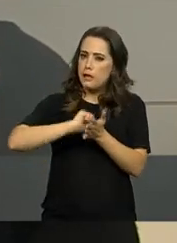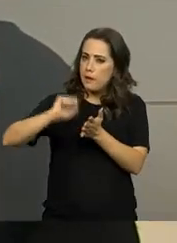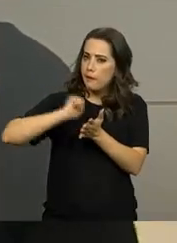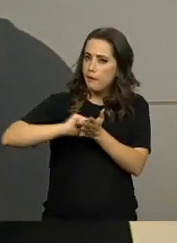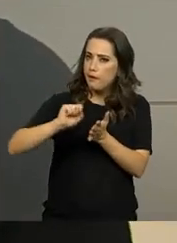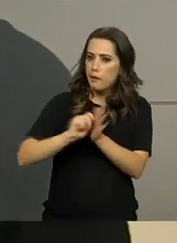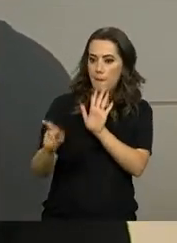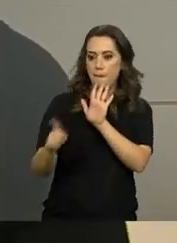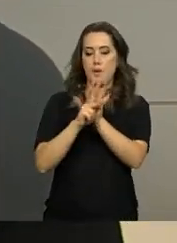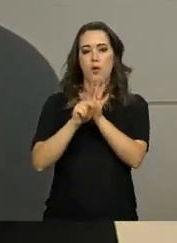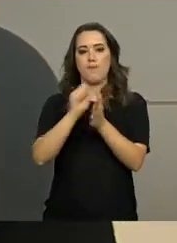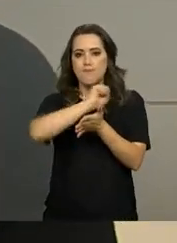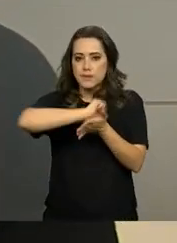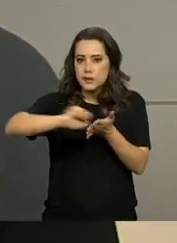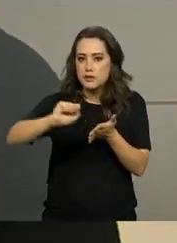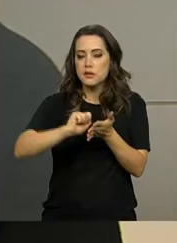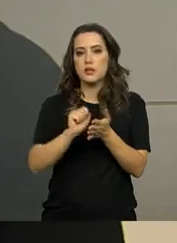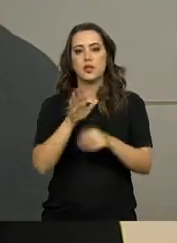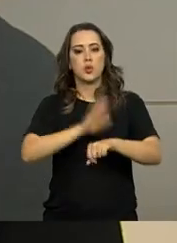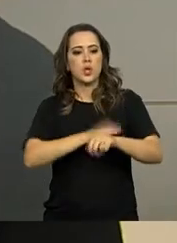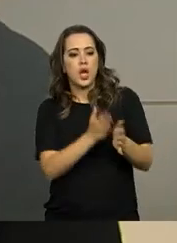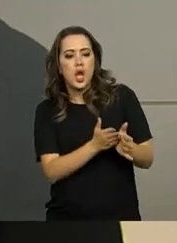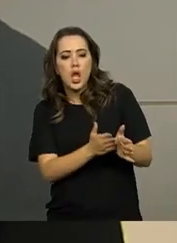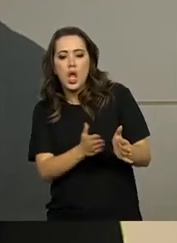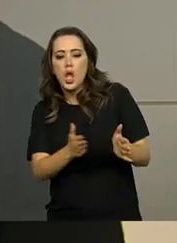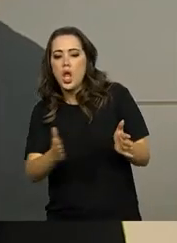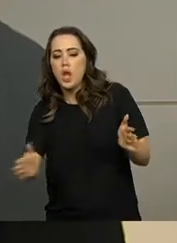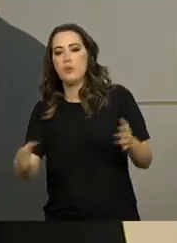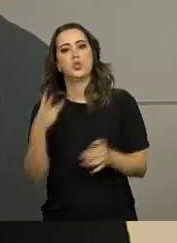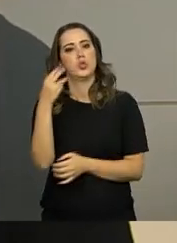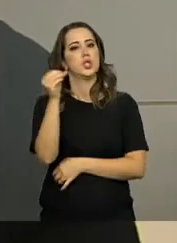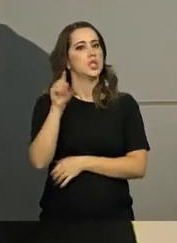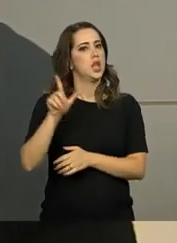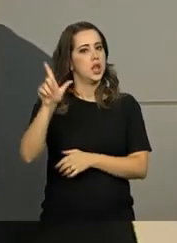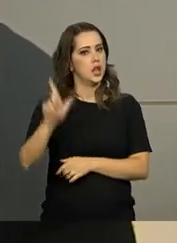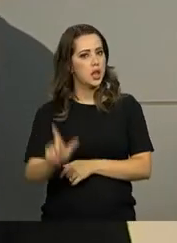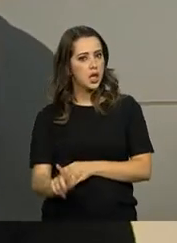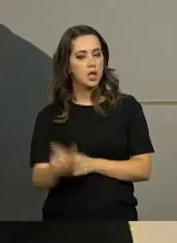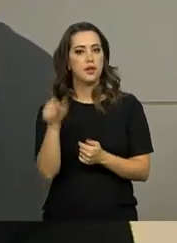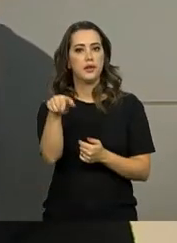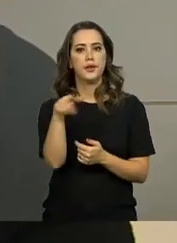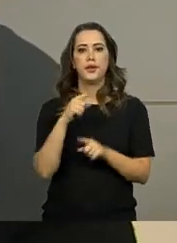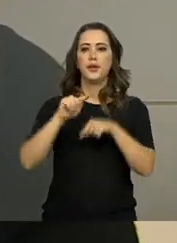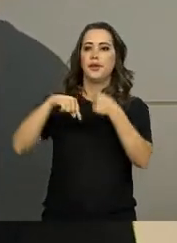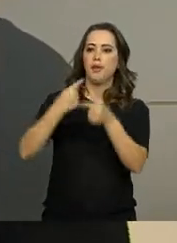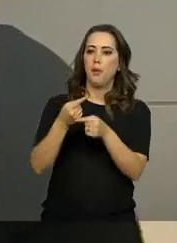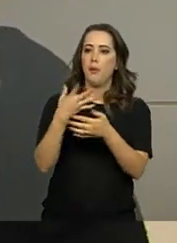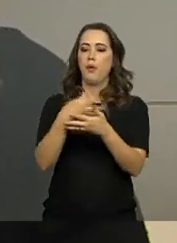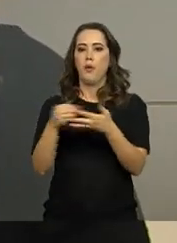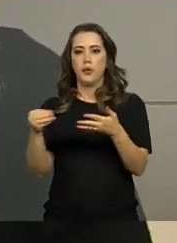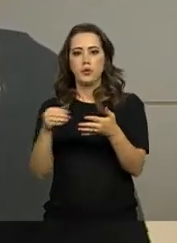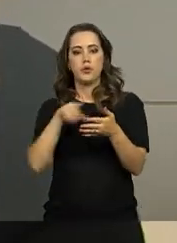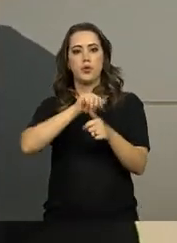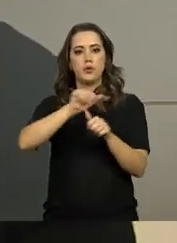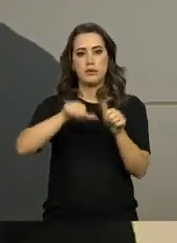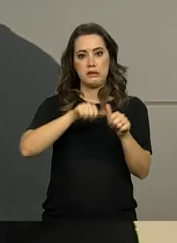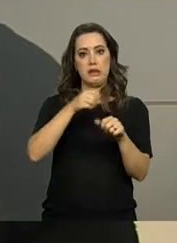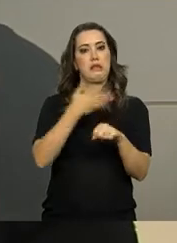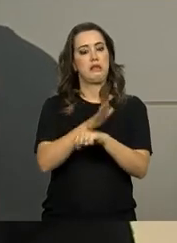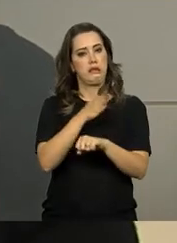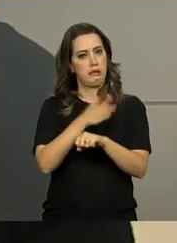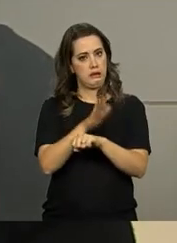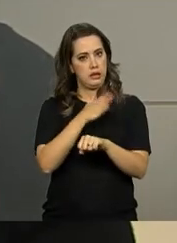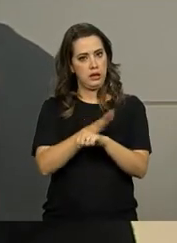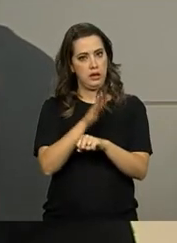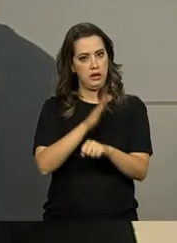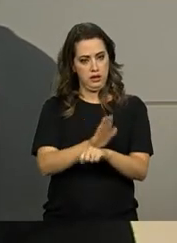a sua escrita, teste o tempo em que ele demora para escrever um texto de 30 linhas, teste o rascunho, teste passar limpo, treine a letra, porque hoje em dia a gente está